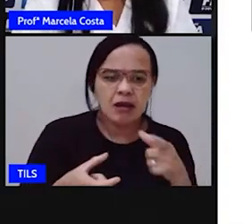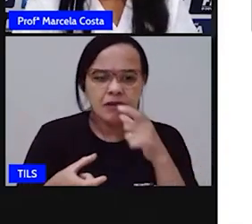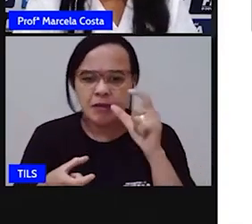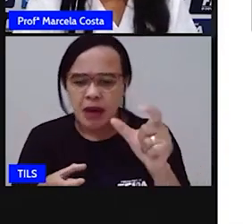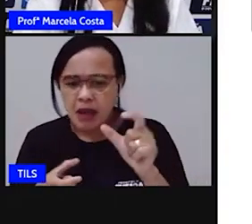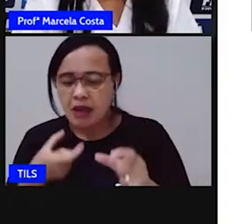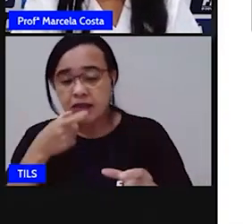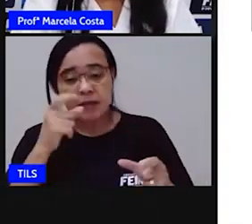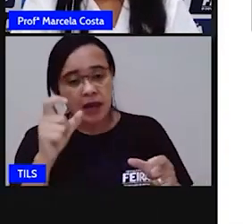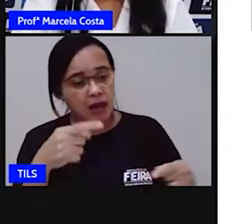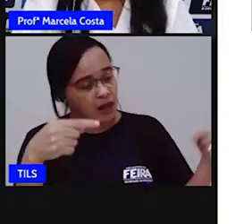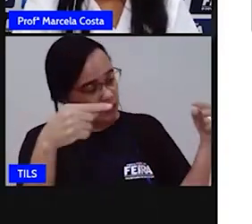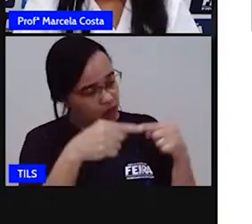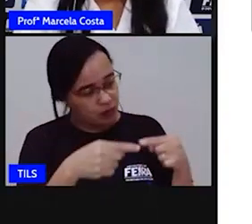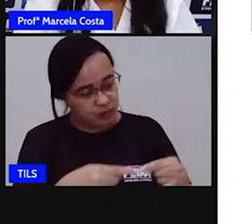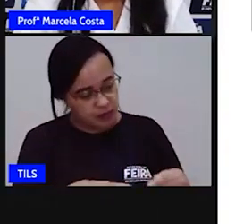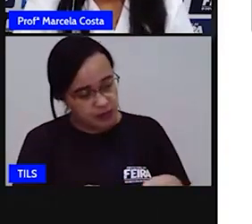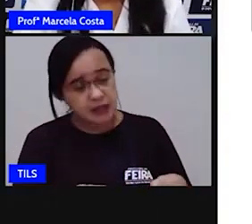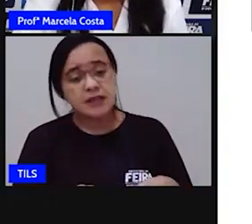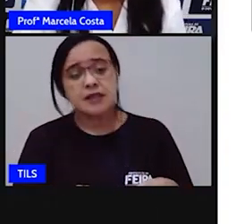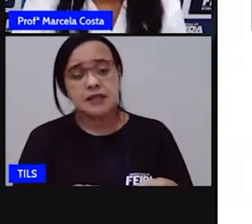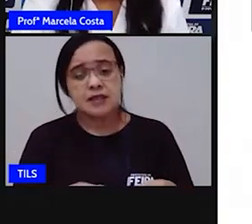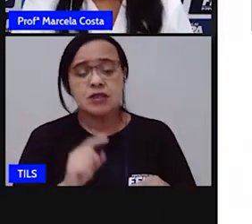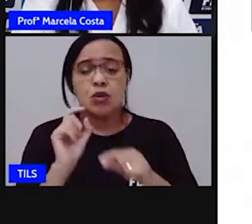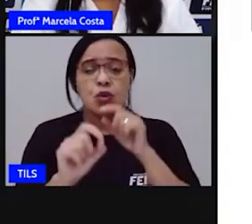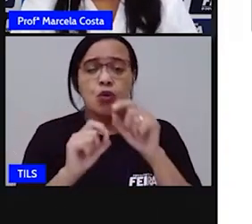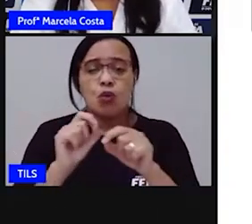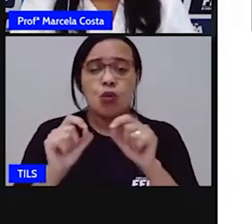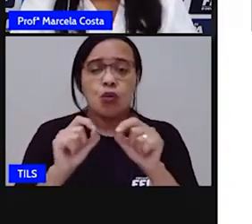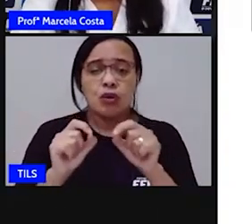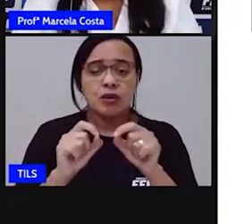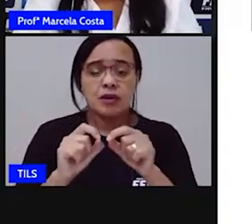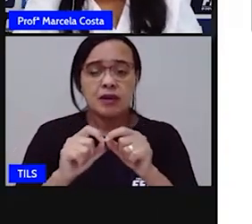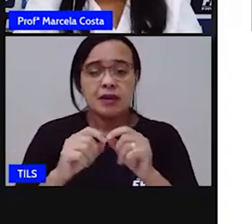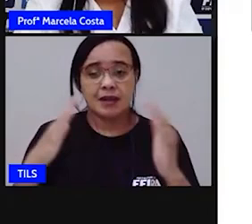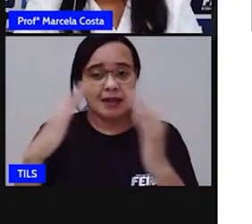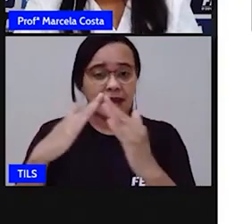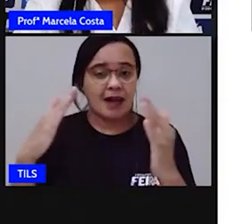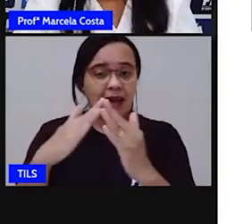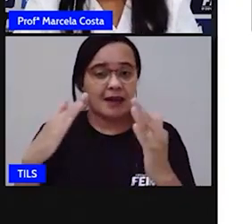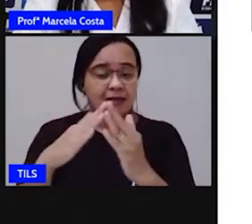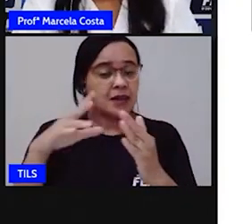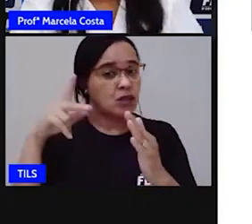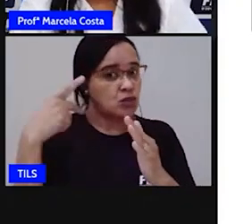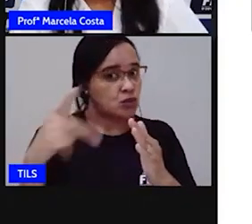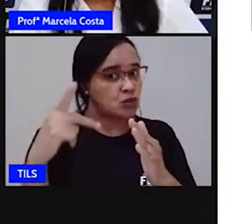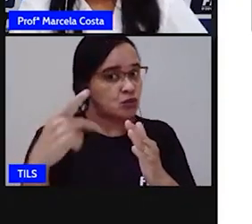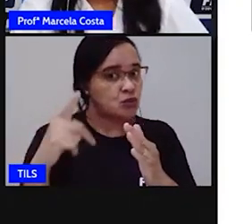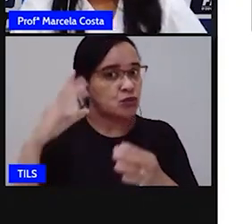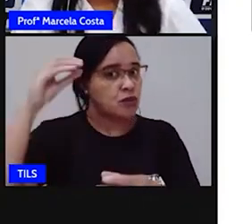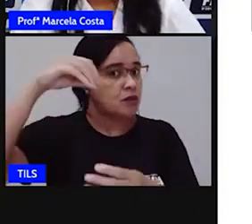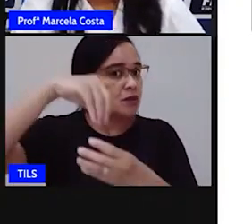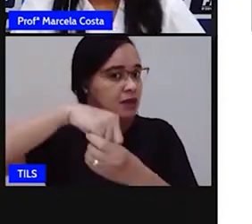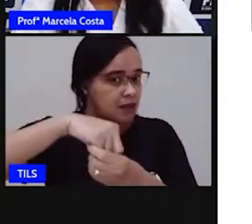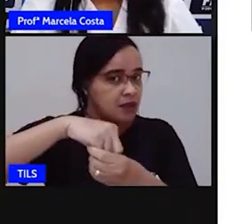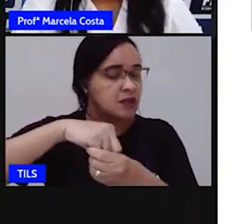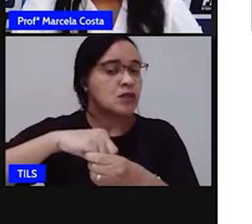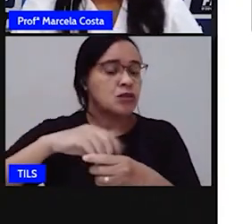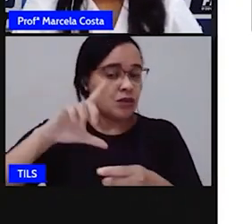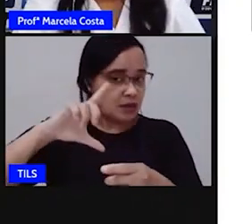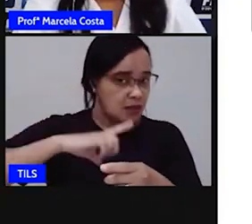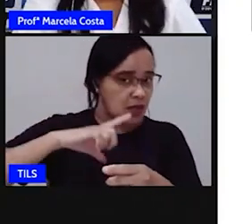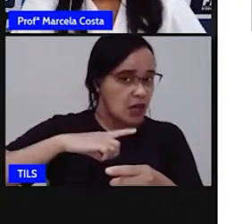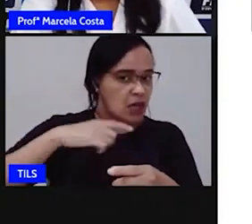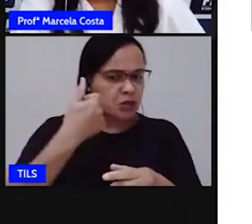para identificar quais delas estão aí na sua casa, no seu quarto. Se na sua casa aí no